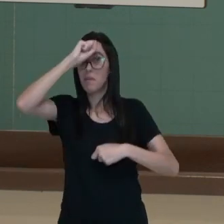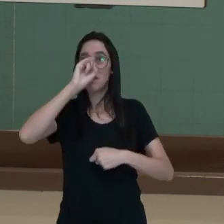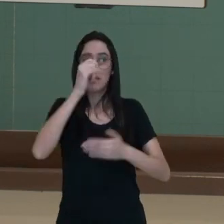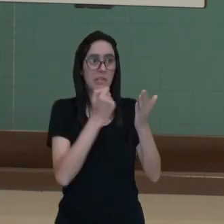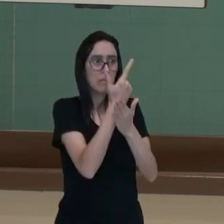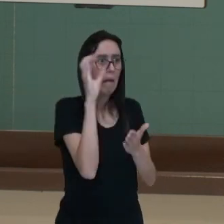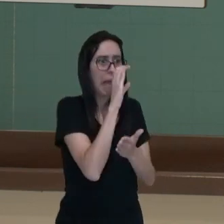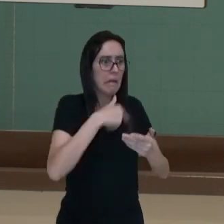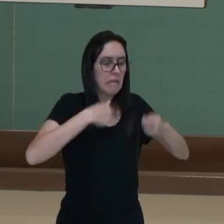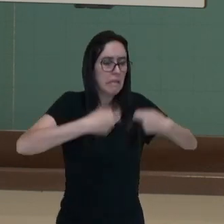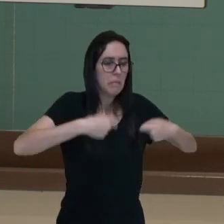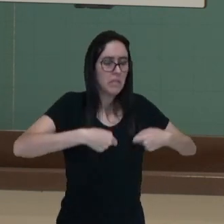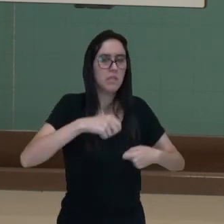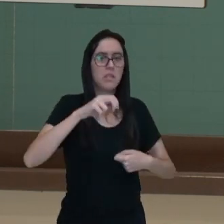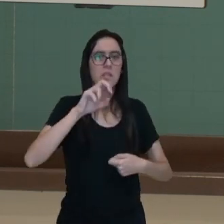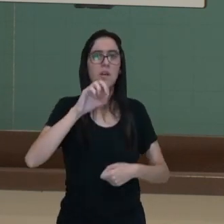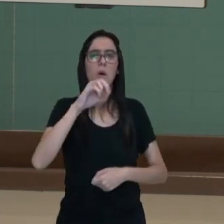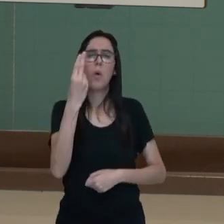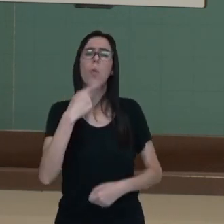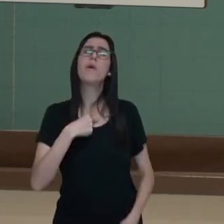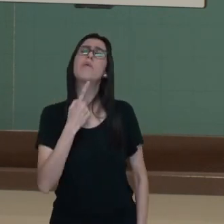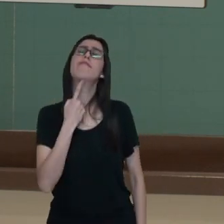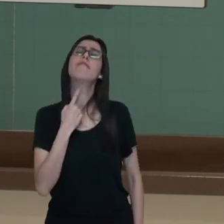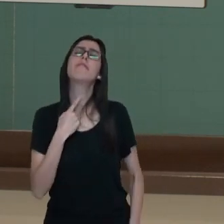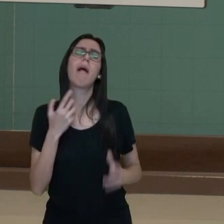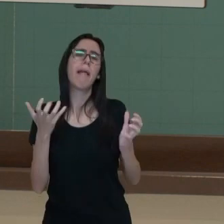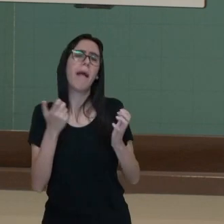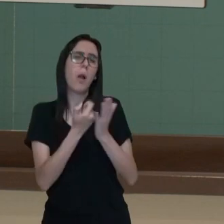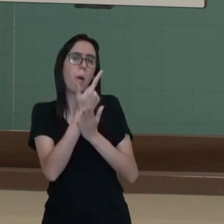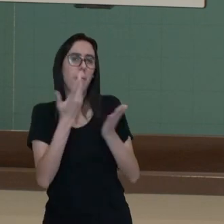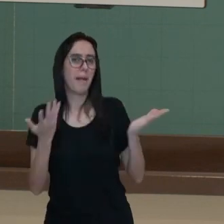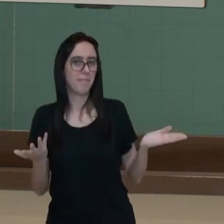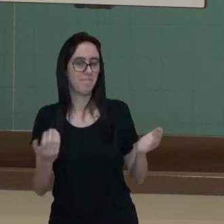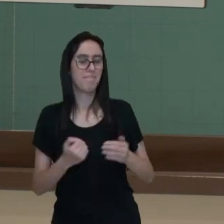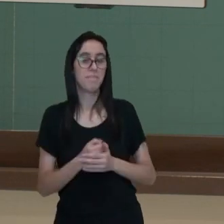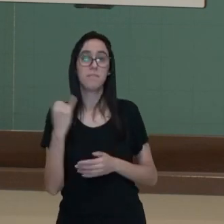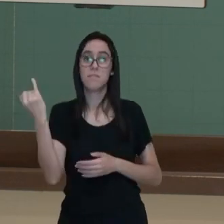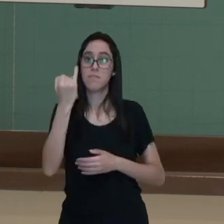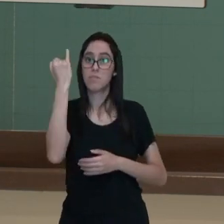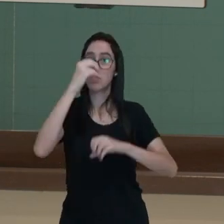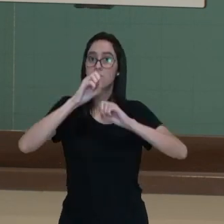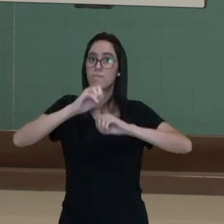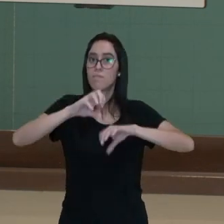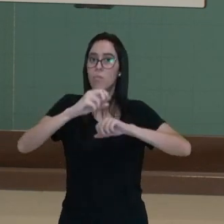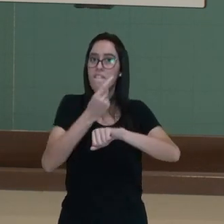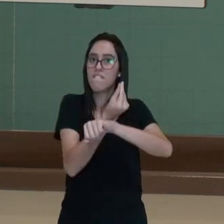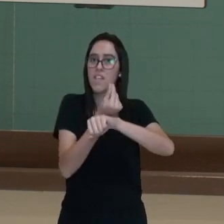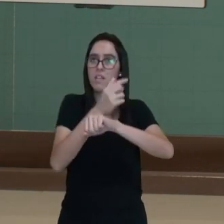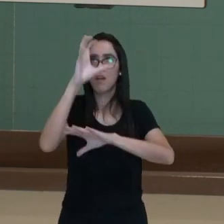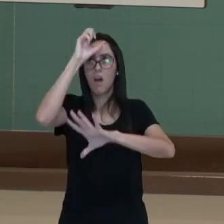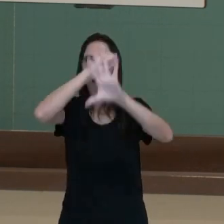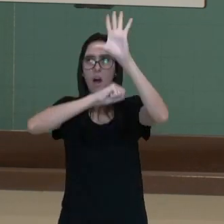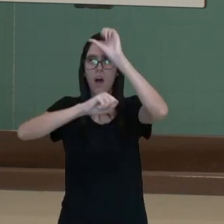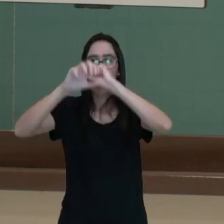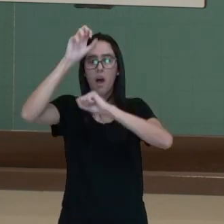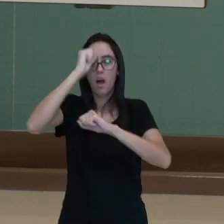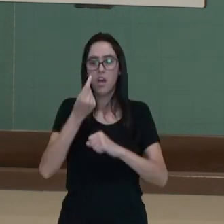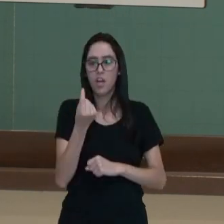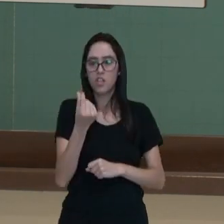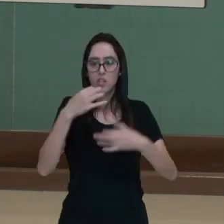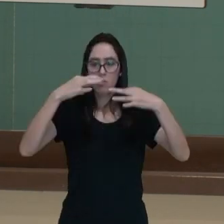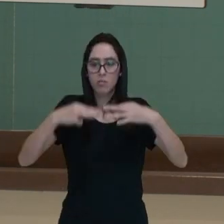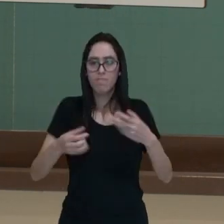urgência e desejo. A educação financeira ajuda a encontrar uma forma de viver bem com o dinheiro que se tem.